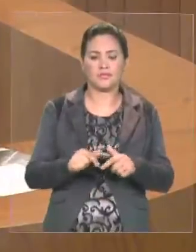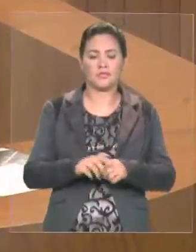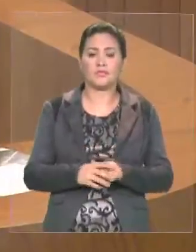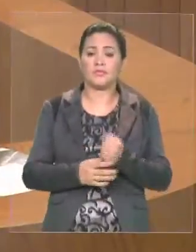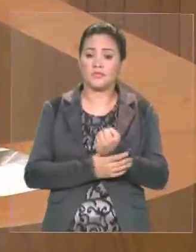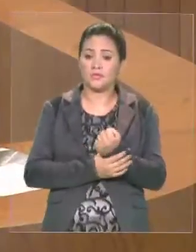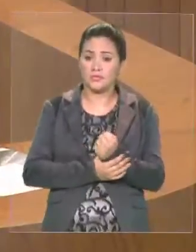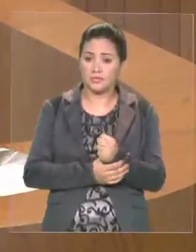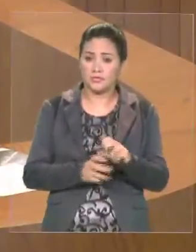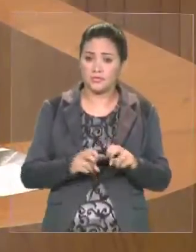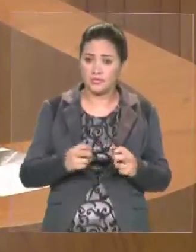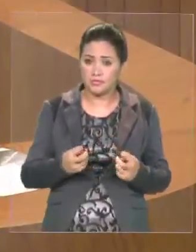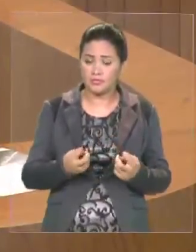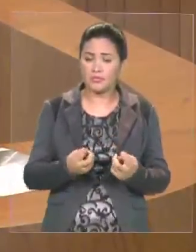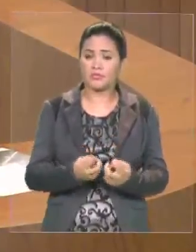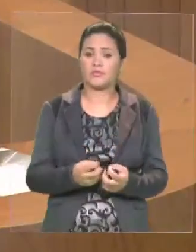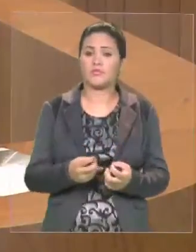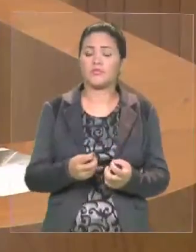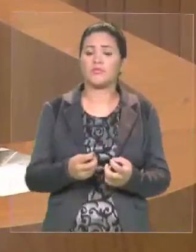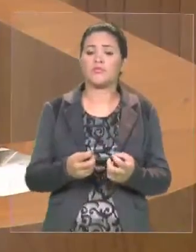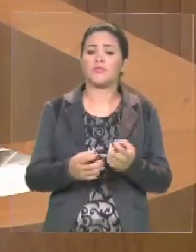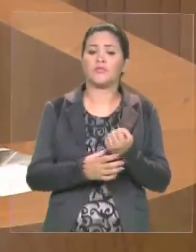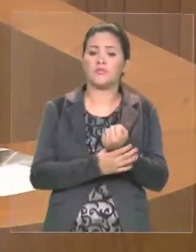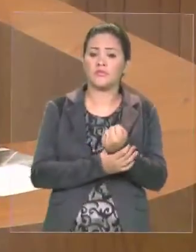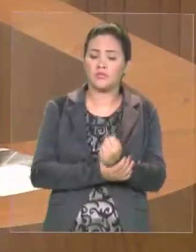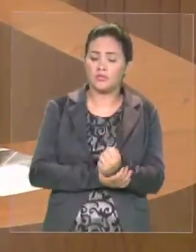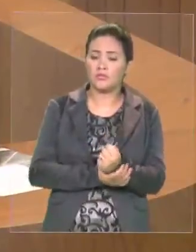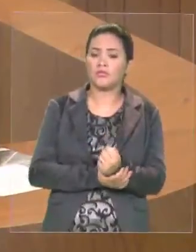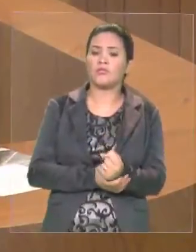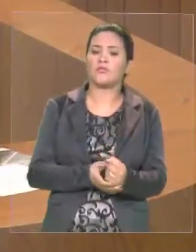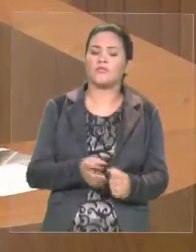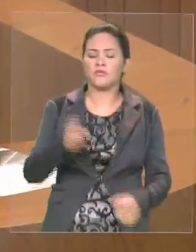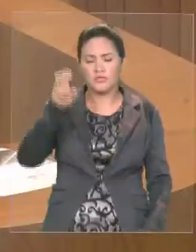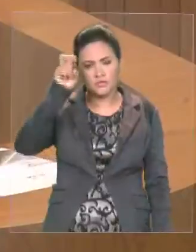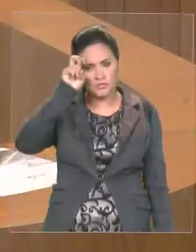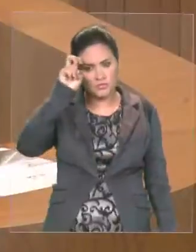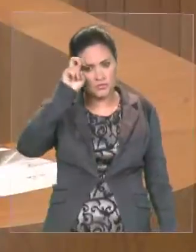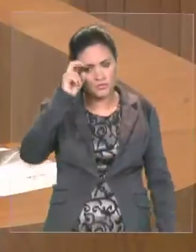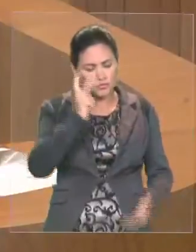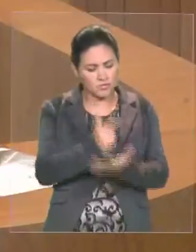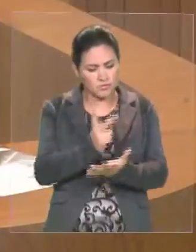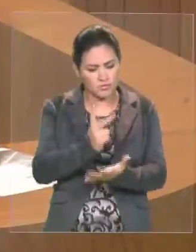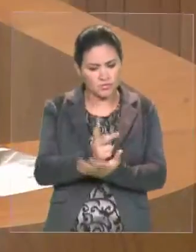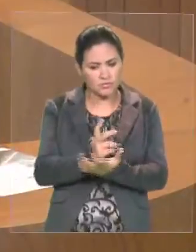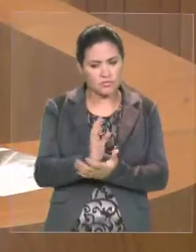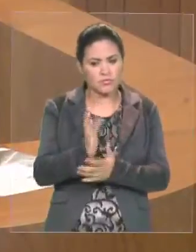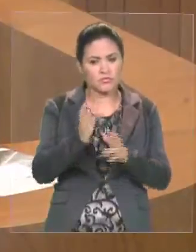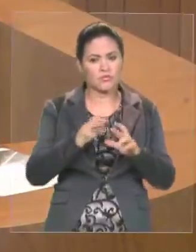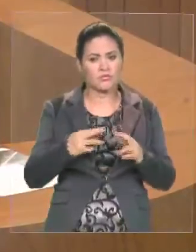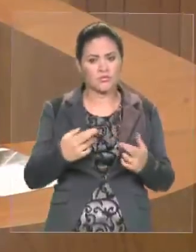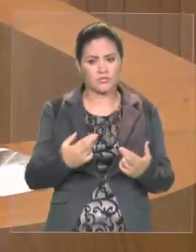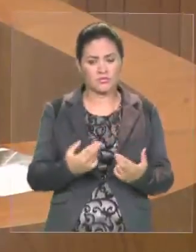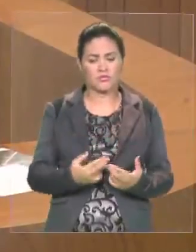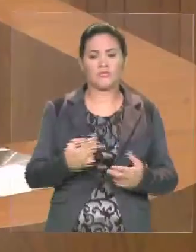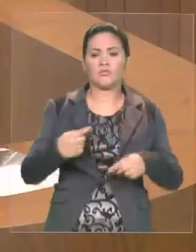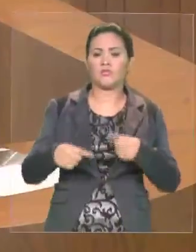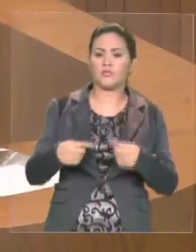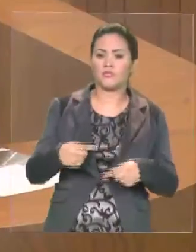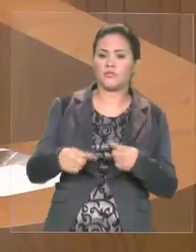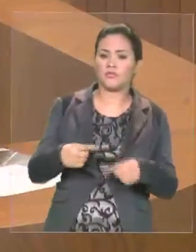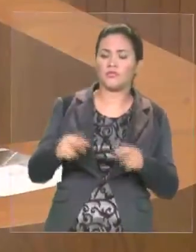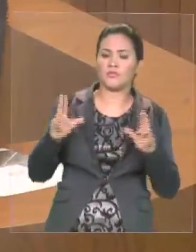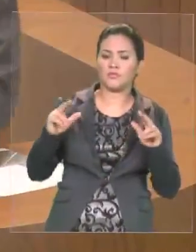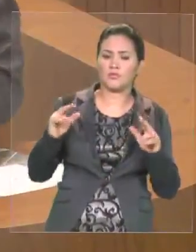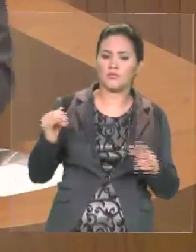todas as quintas-feiras, está fazendo a sua parte, discutindo temas importantes e relevantes para o fortalecimento da segurança pública, estamos acabando de terminar